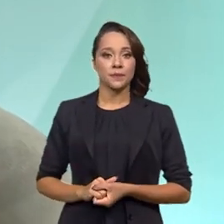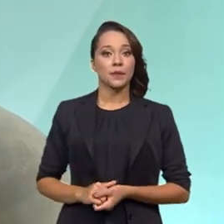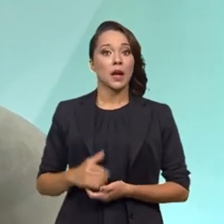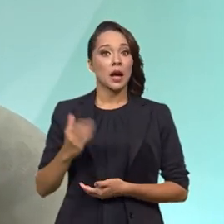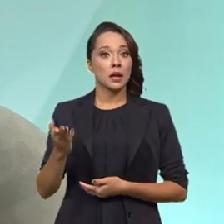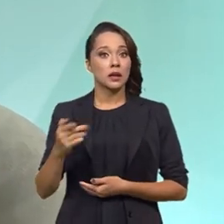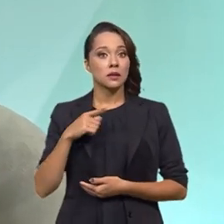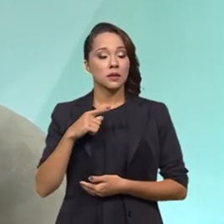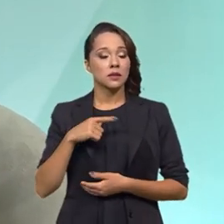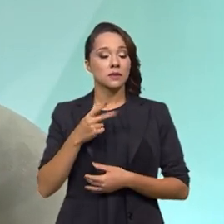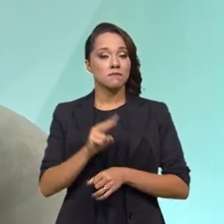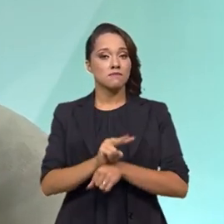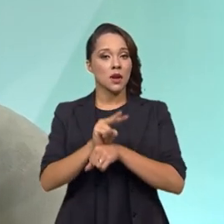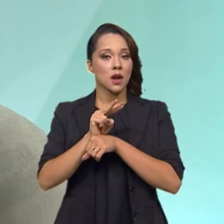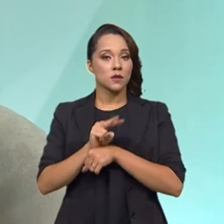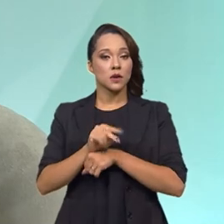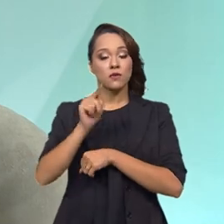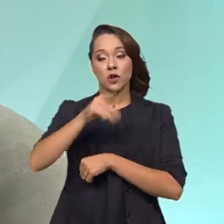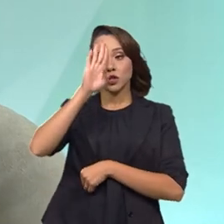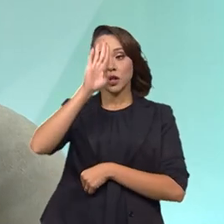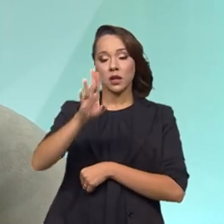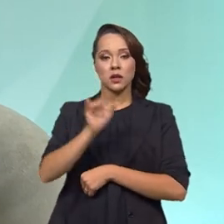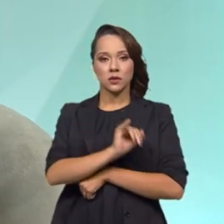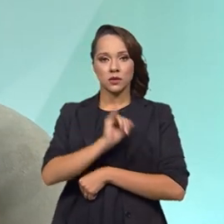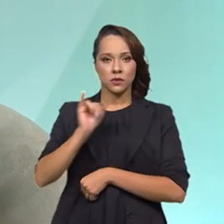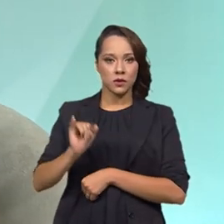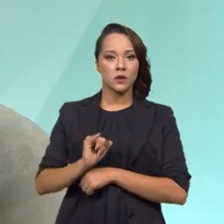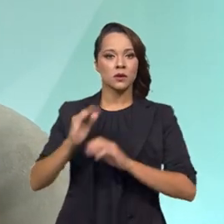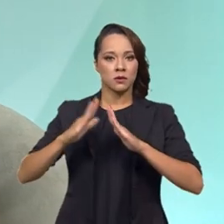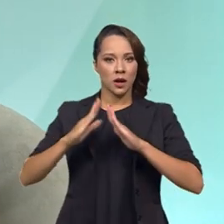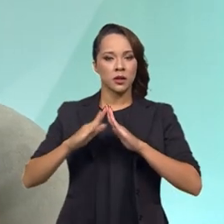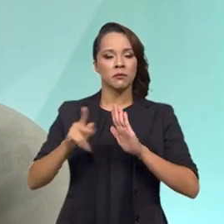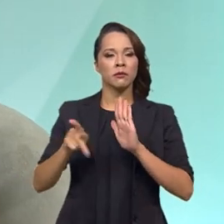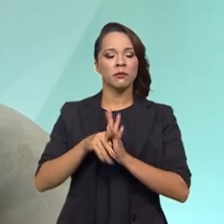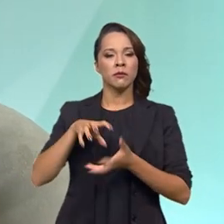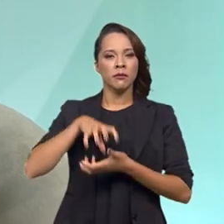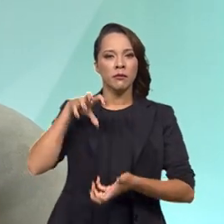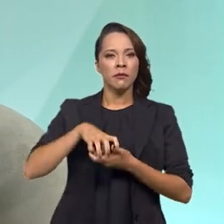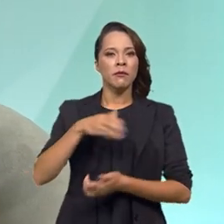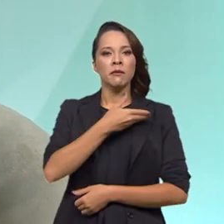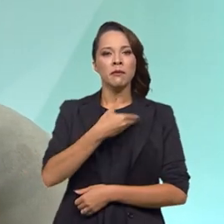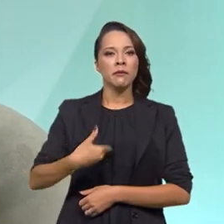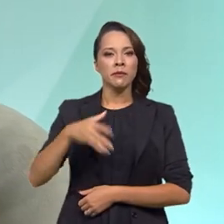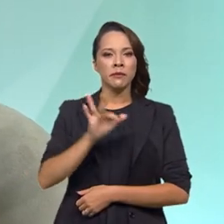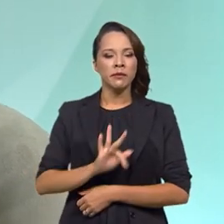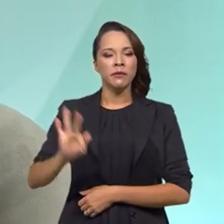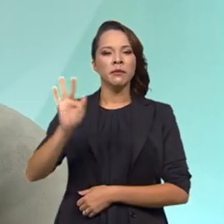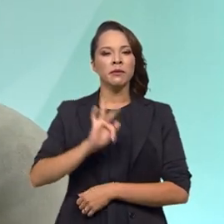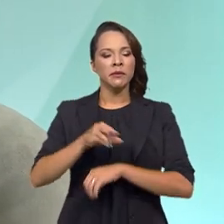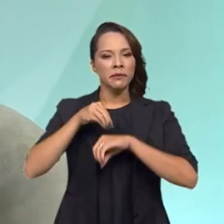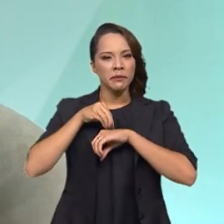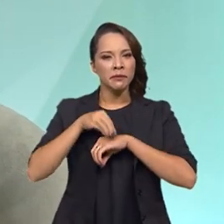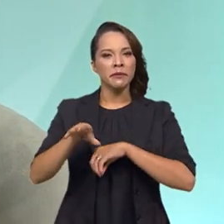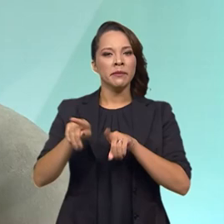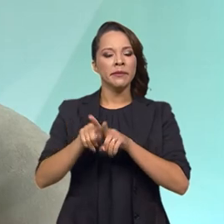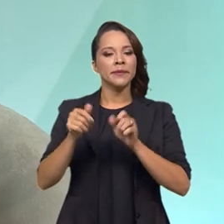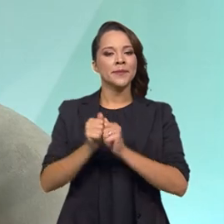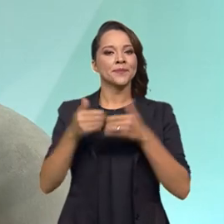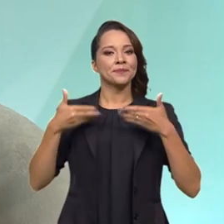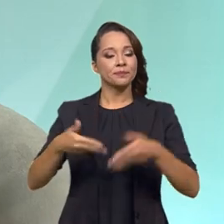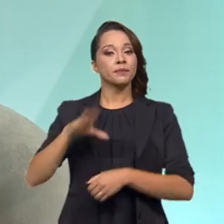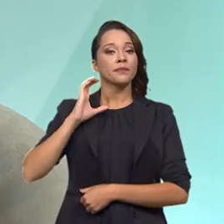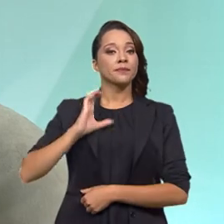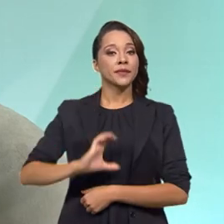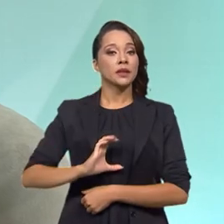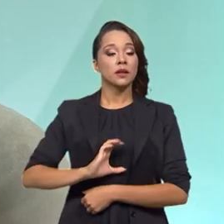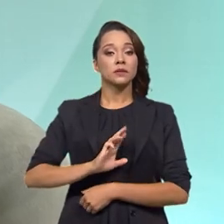fonte de financiamento que foi direto para as instituições de longa permanência, o governo federal lançou, através do Ministério da Cidadania,